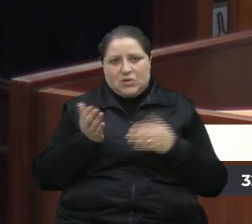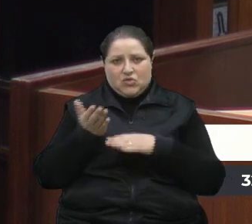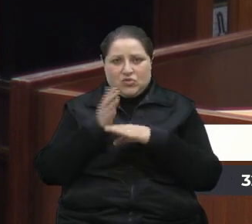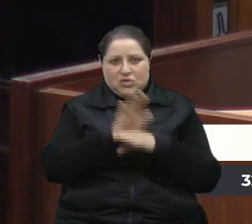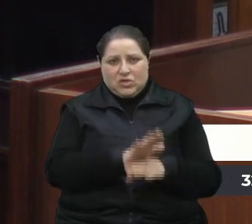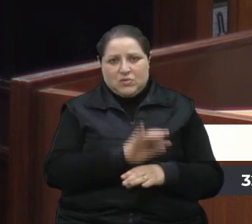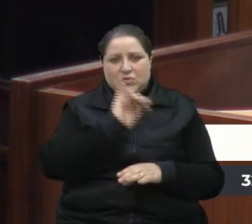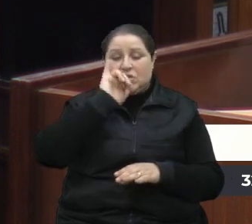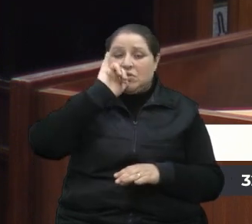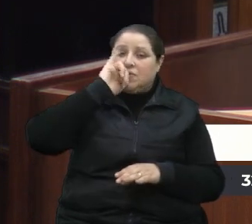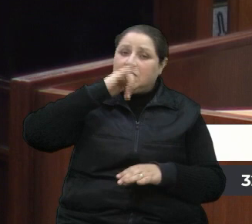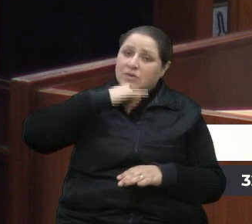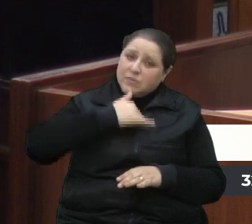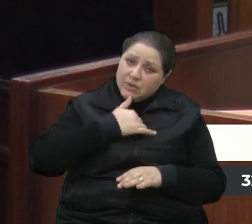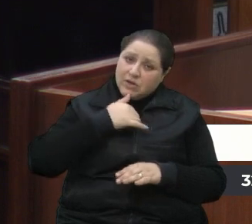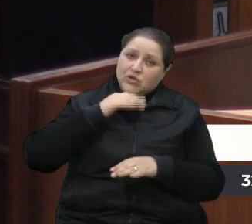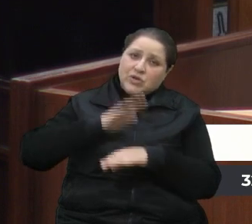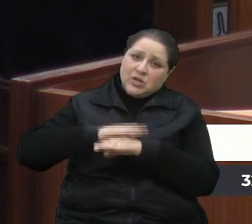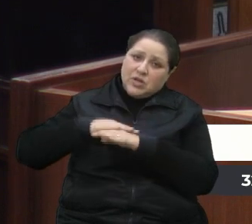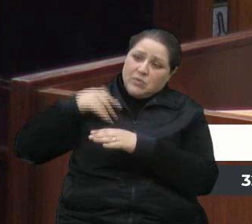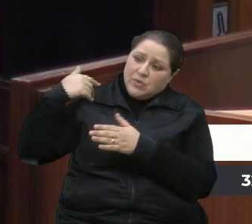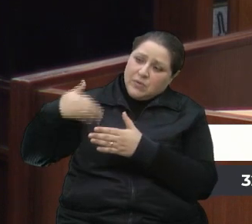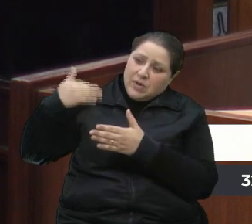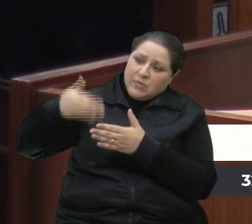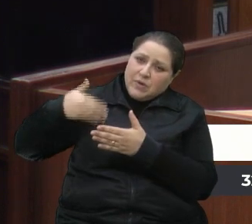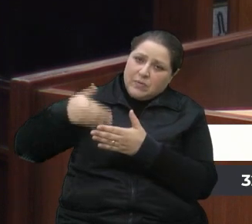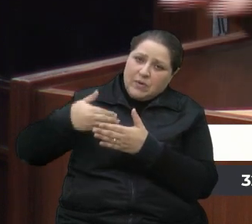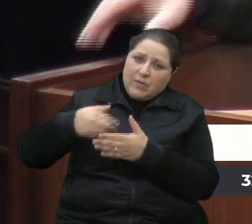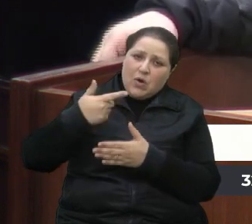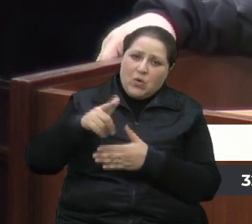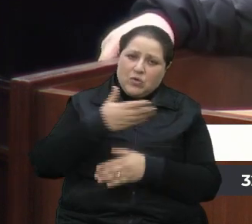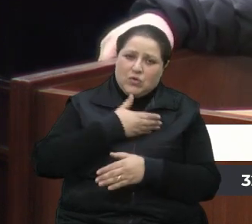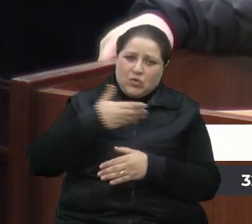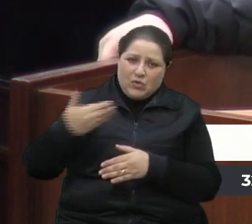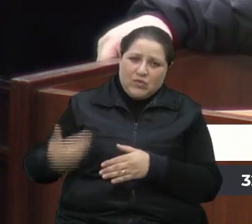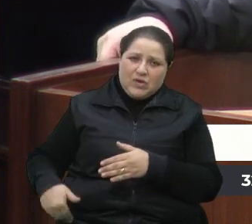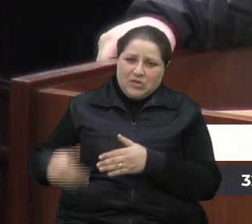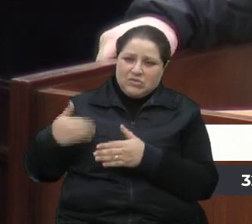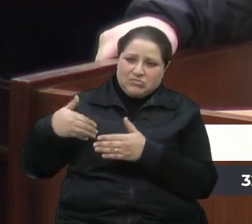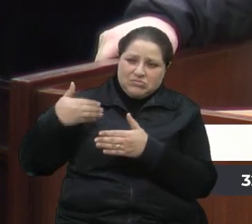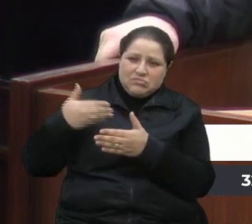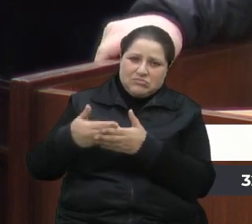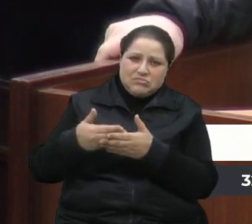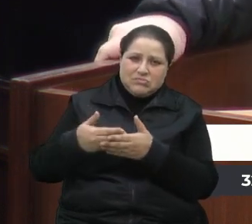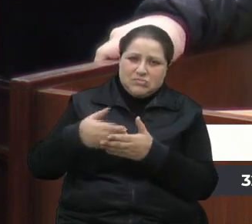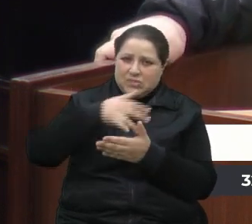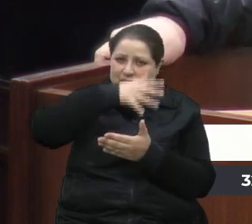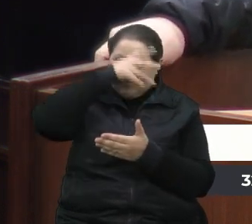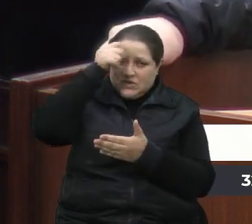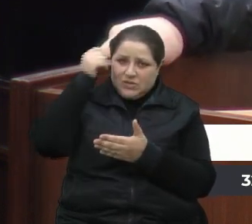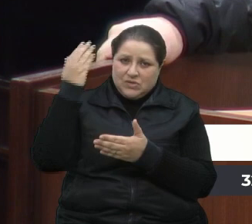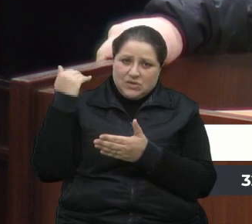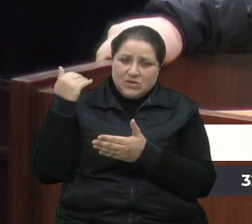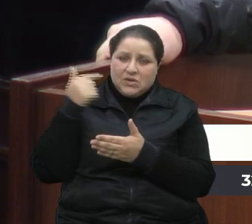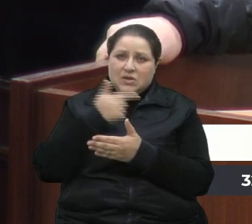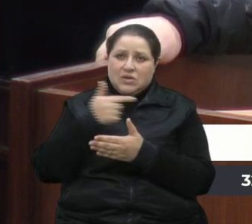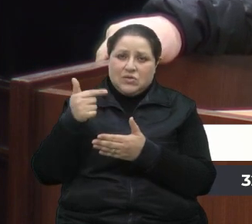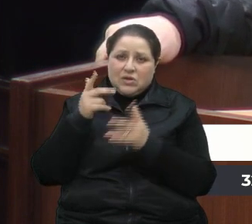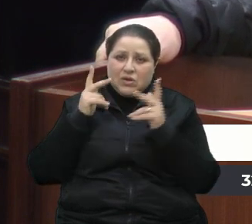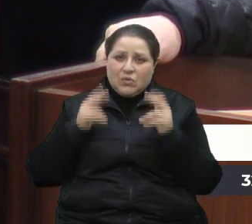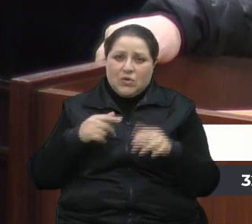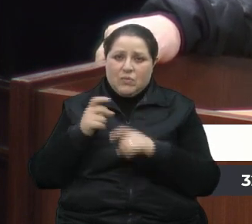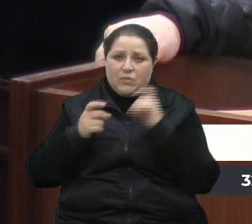infelizmente, no decorrer dos outros mandatos dos prefeitos que antecederam, não tiveram a mesma